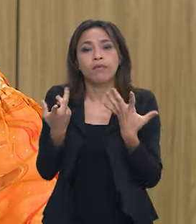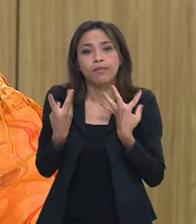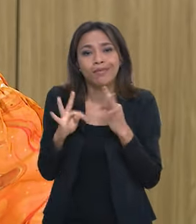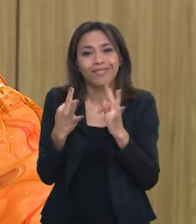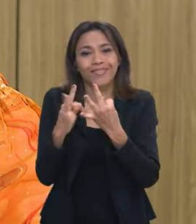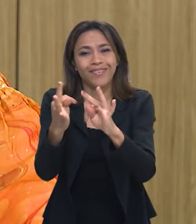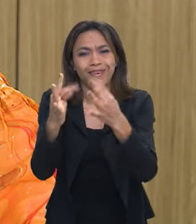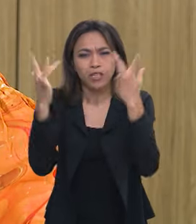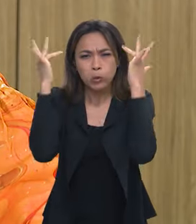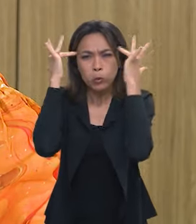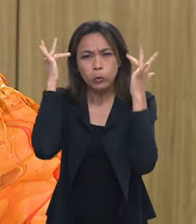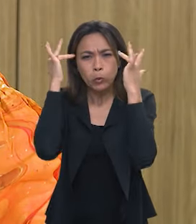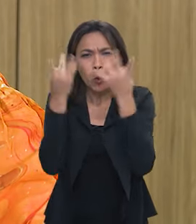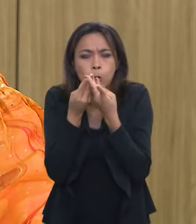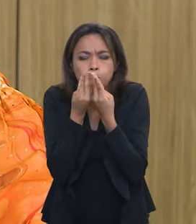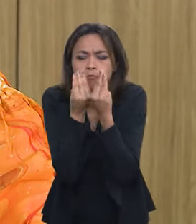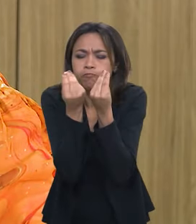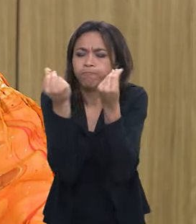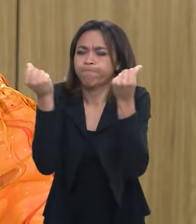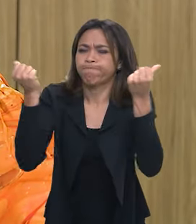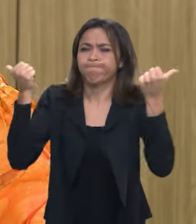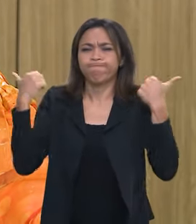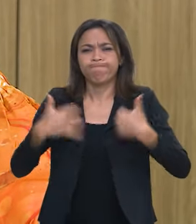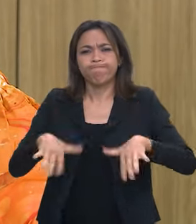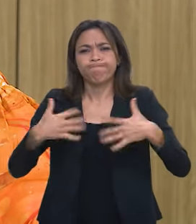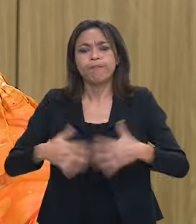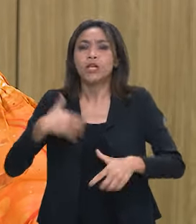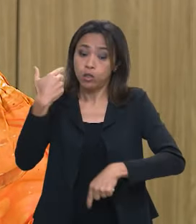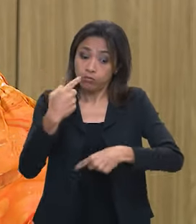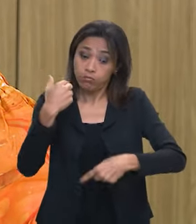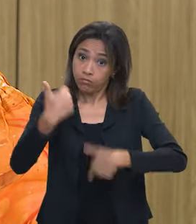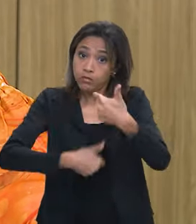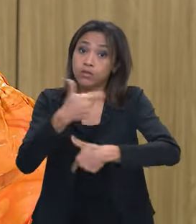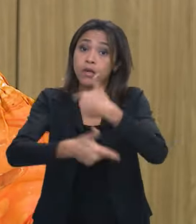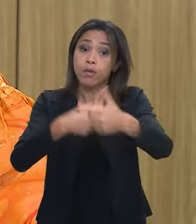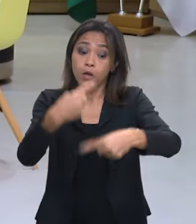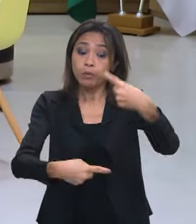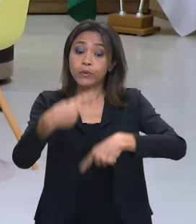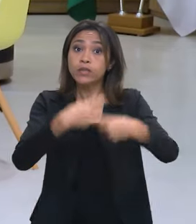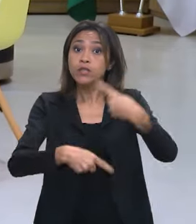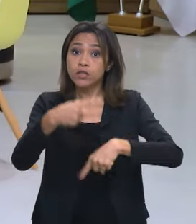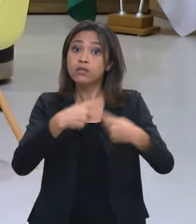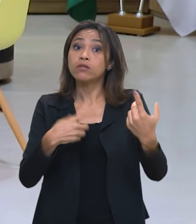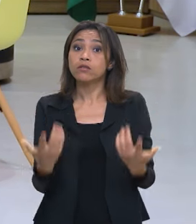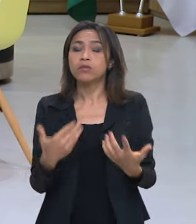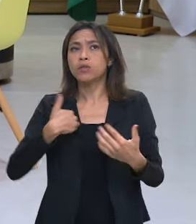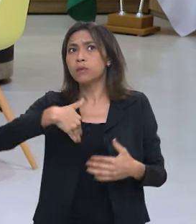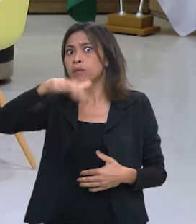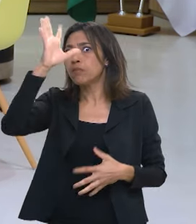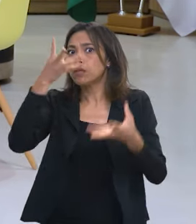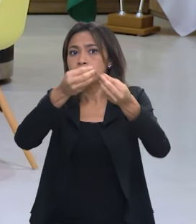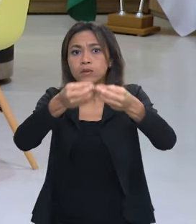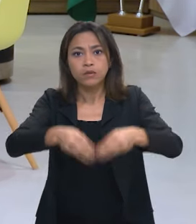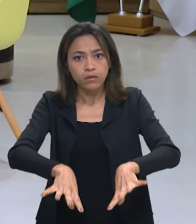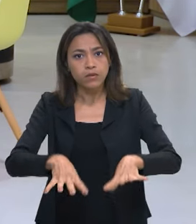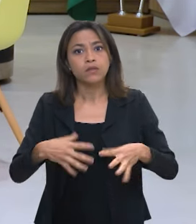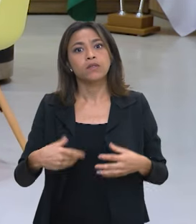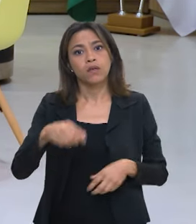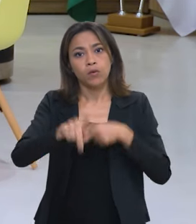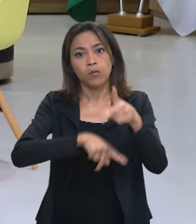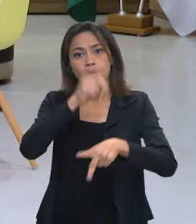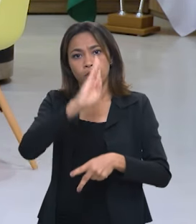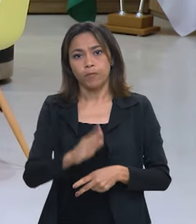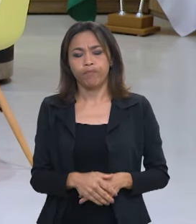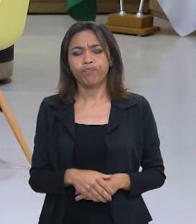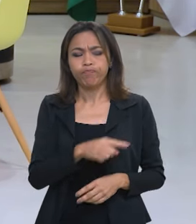qualificado e também de um trabalho político de construção, de consenso em torno daquilo que mais afeta os brasileiros.